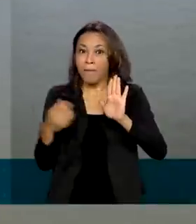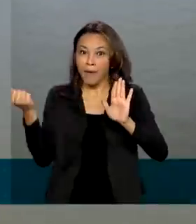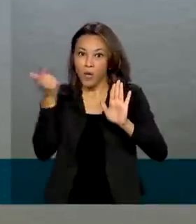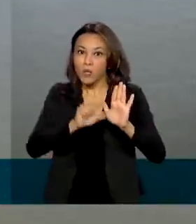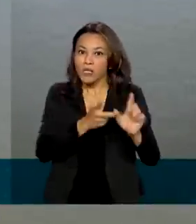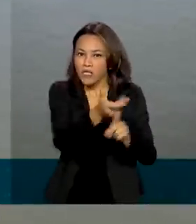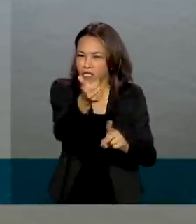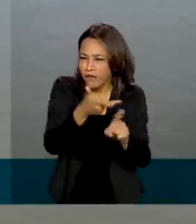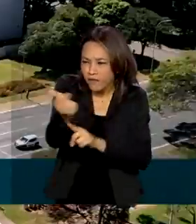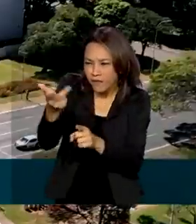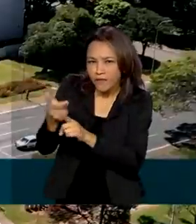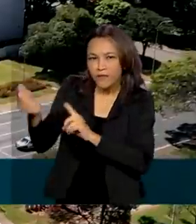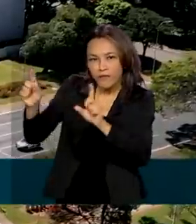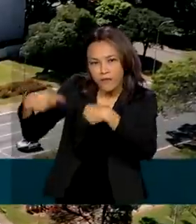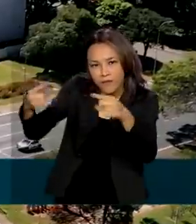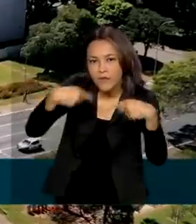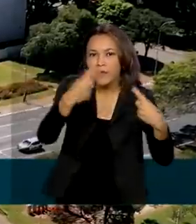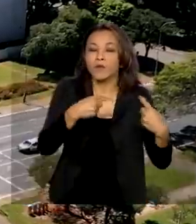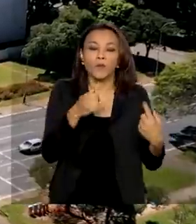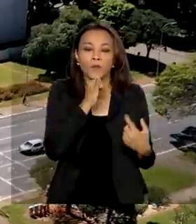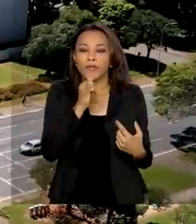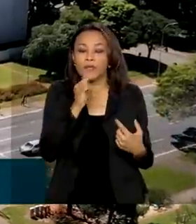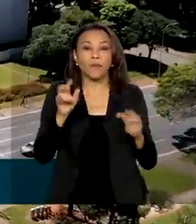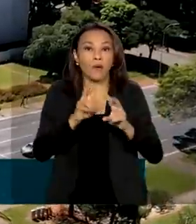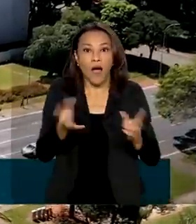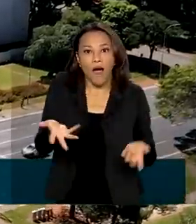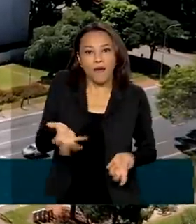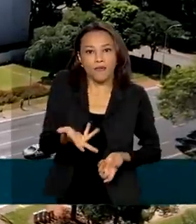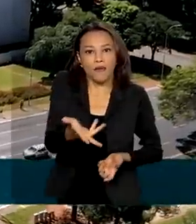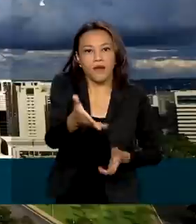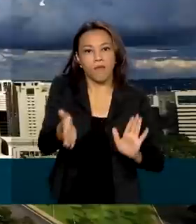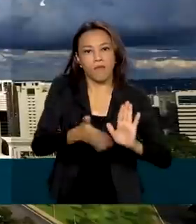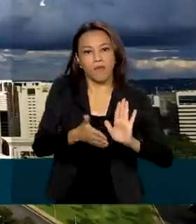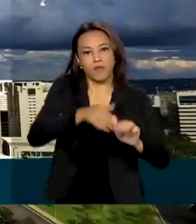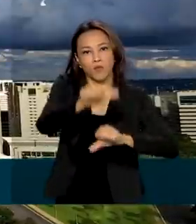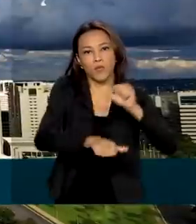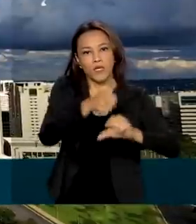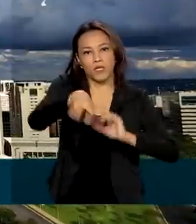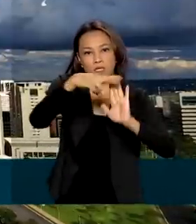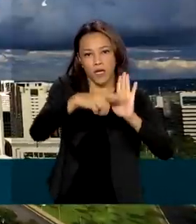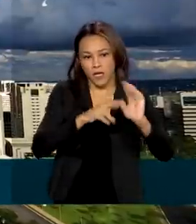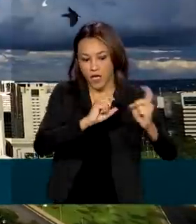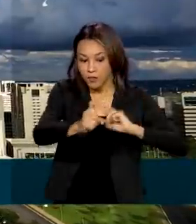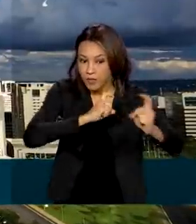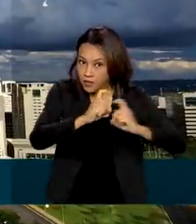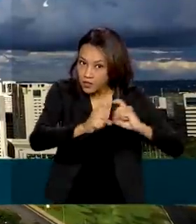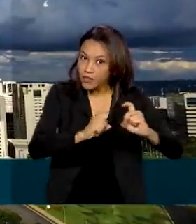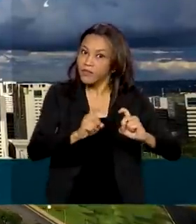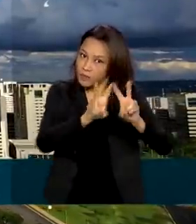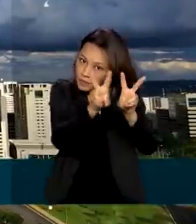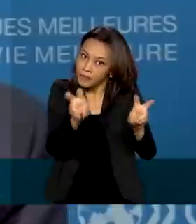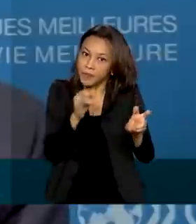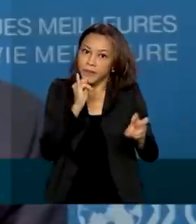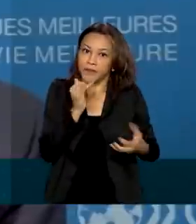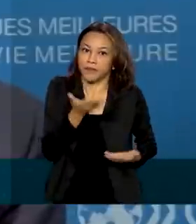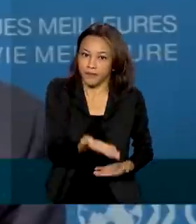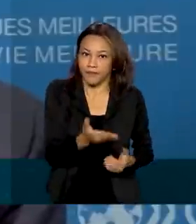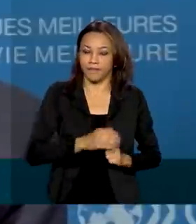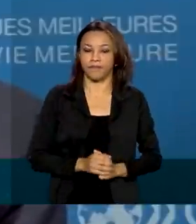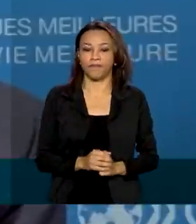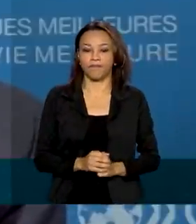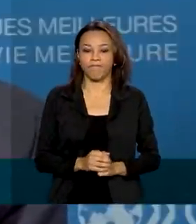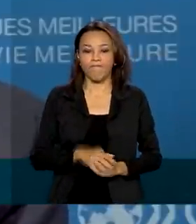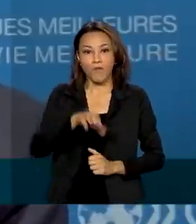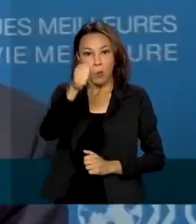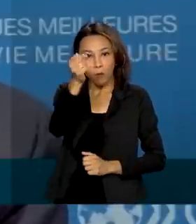desafios, com destaque para a necessidade de acelerar reformas estruturais, como a reforma administrativa. O Brasil